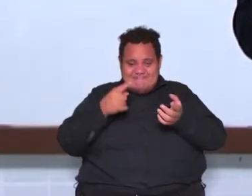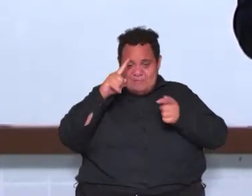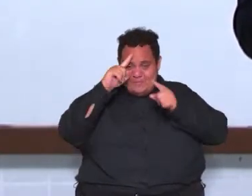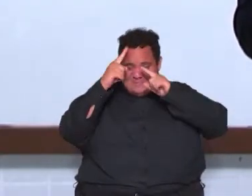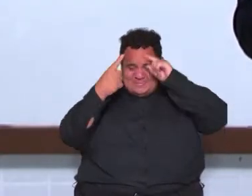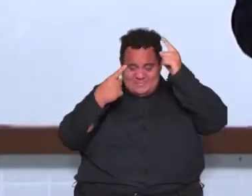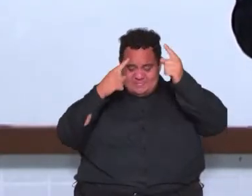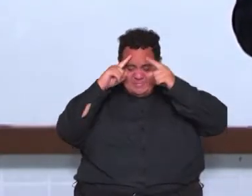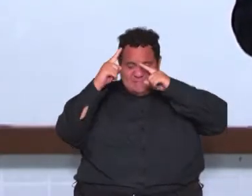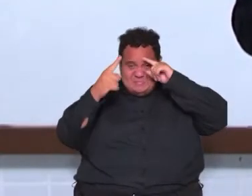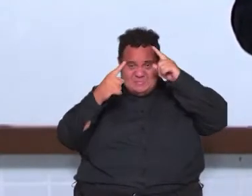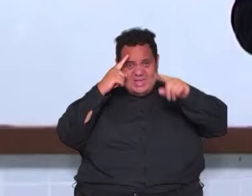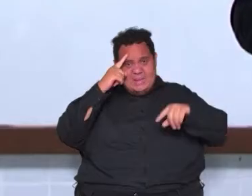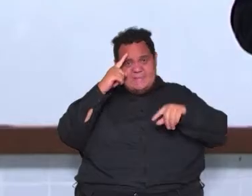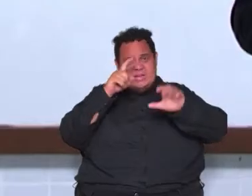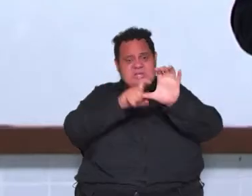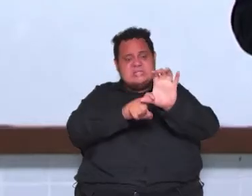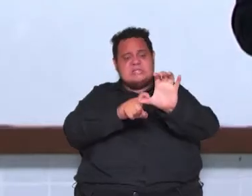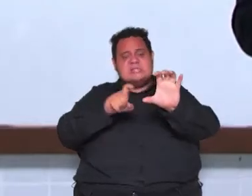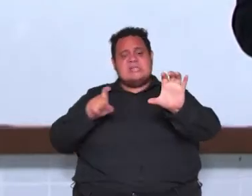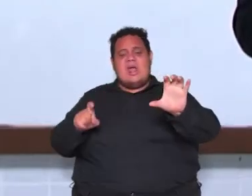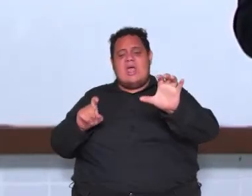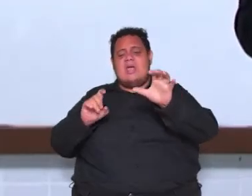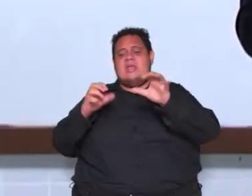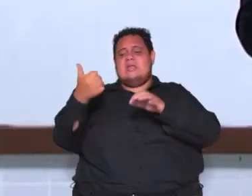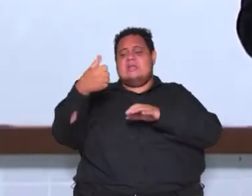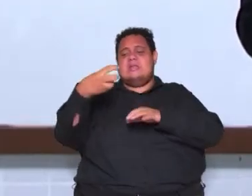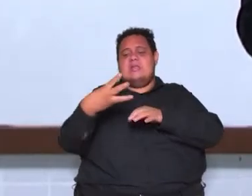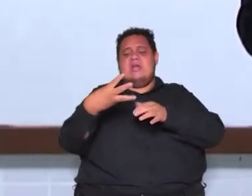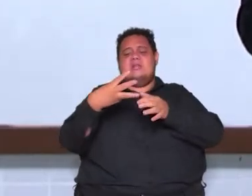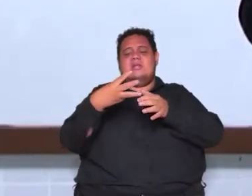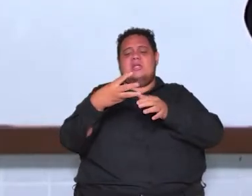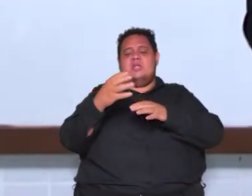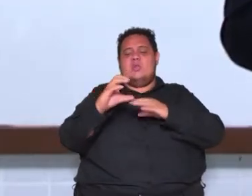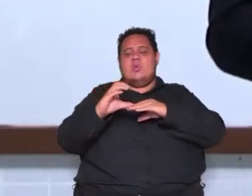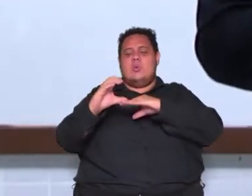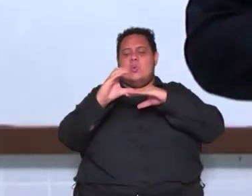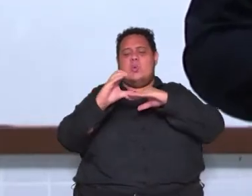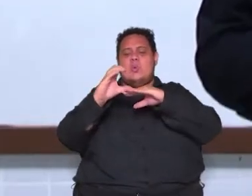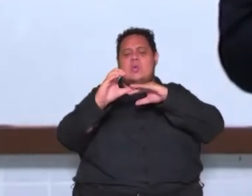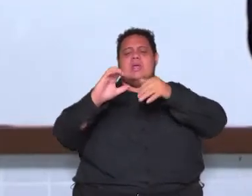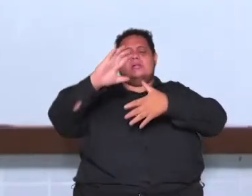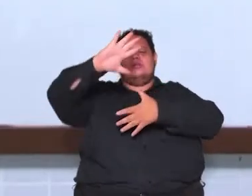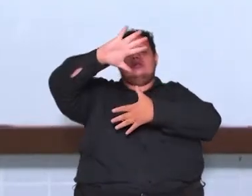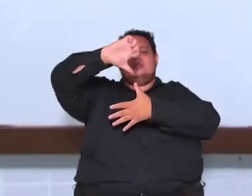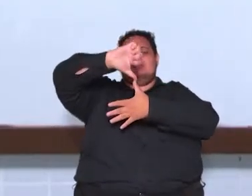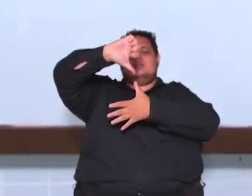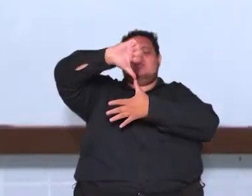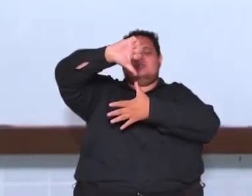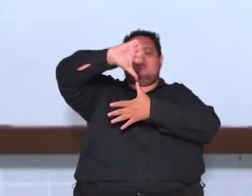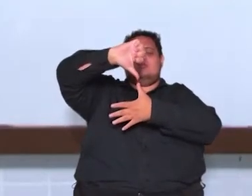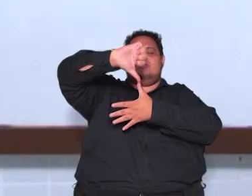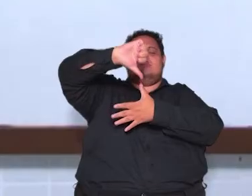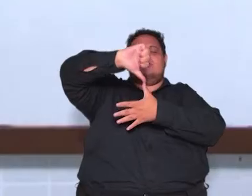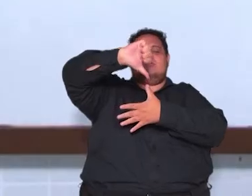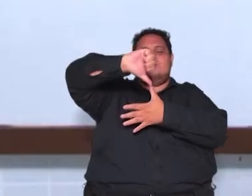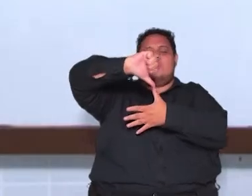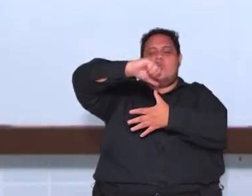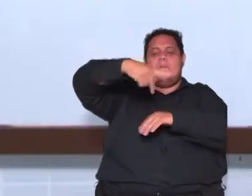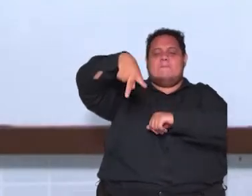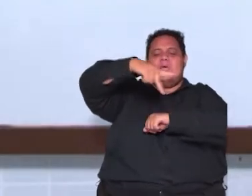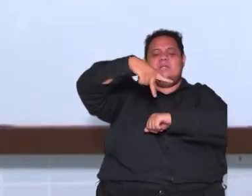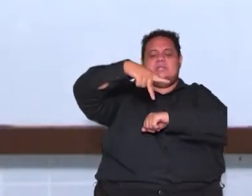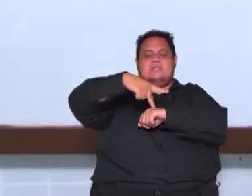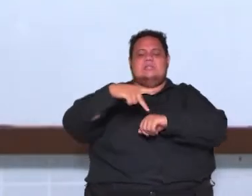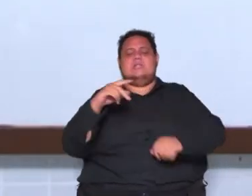ideológica para a independência das 13 colônias da América do Norte ou seja as colônias da América do Norte pertenciam a Inglaterra o país de